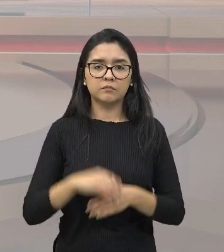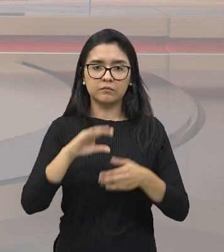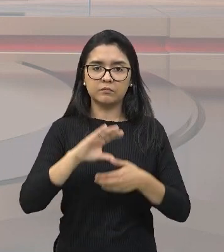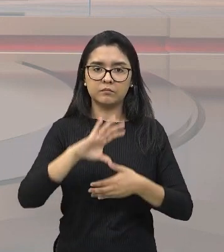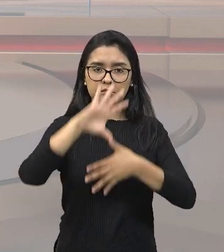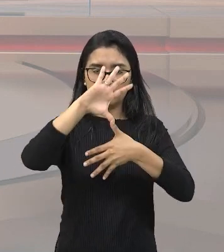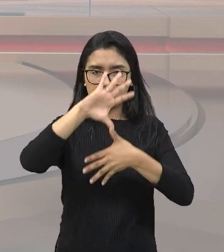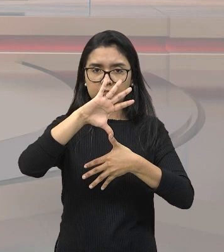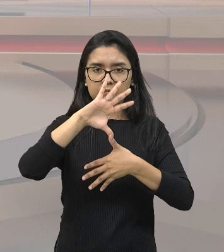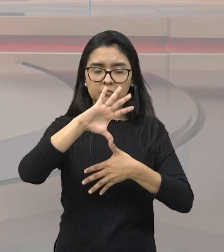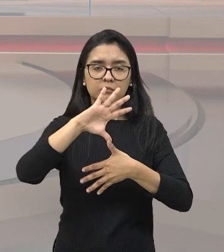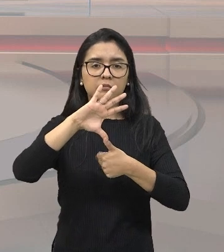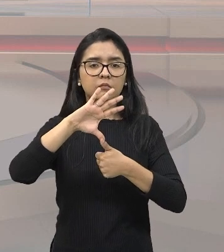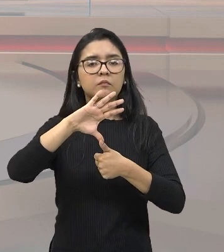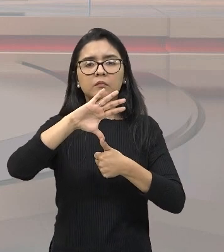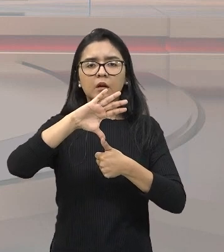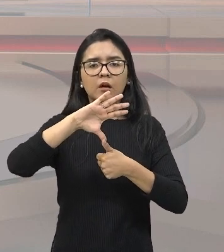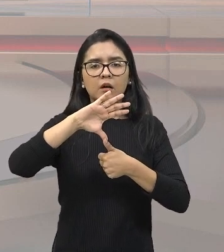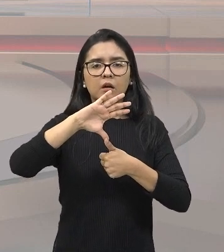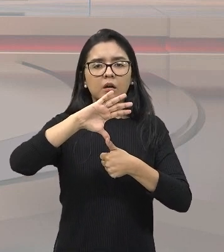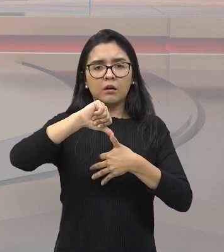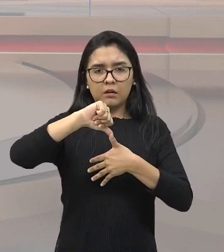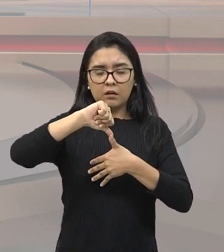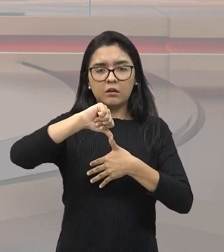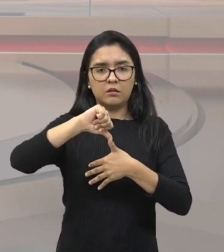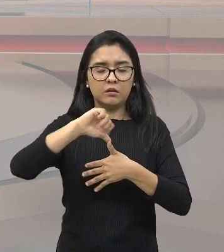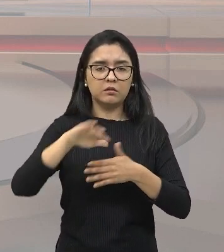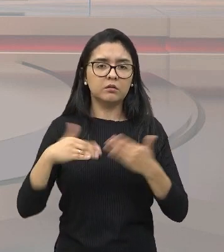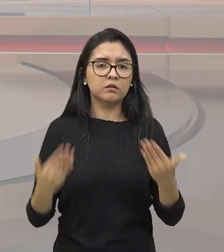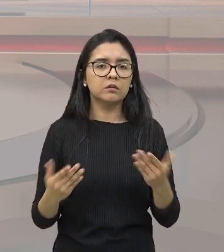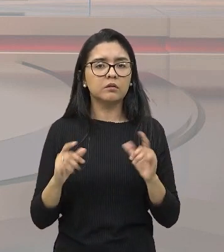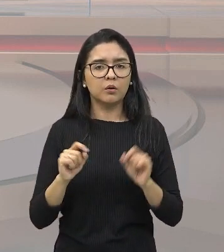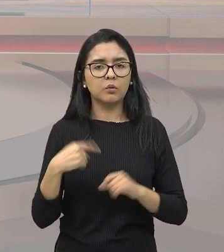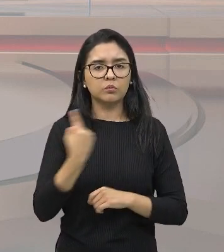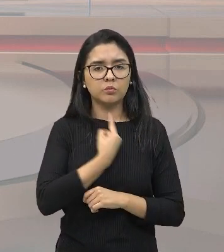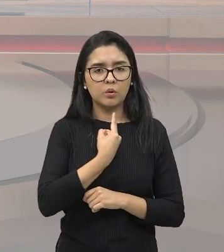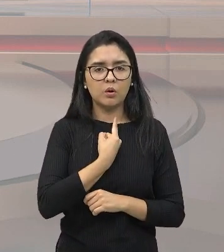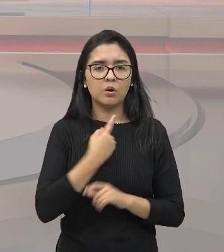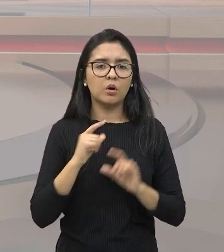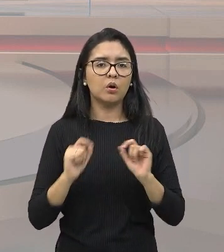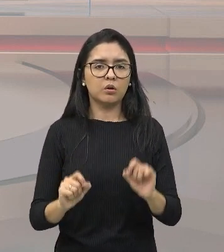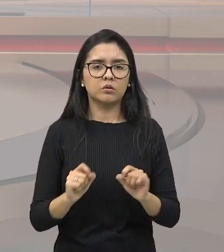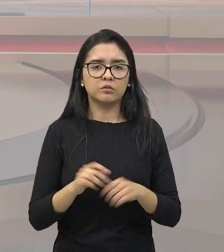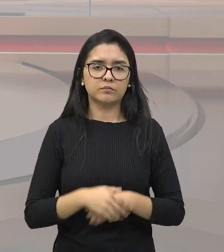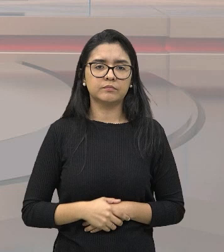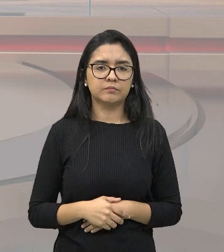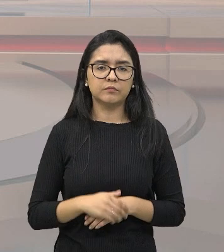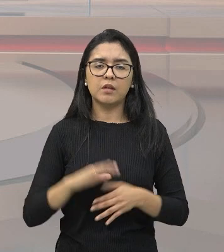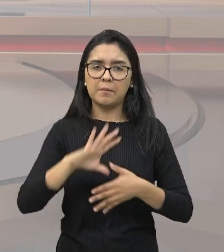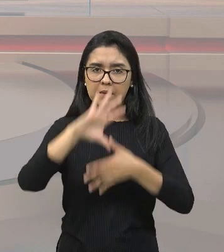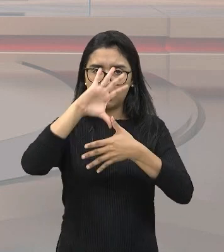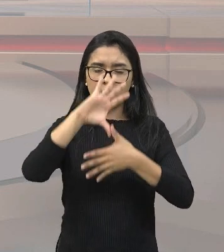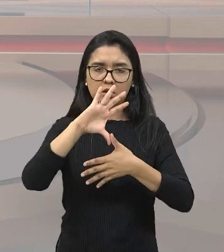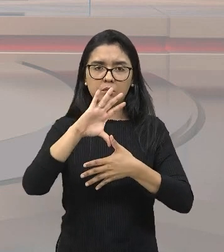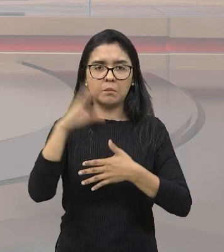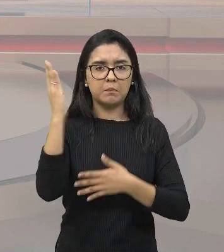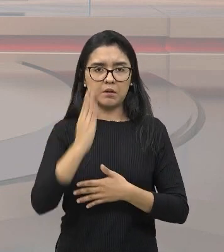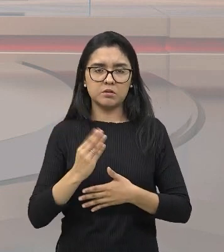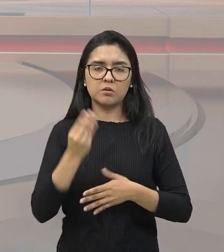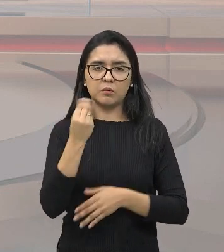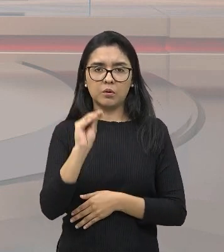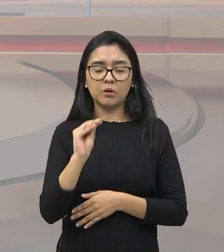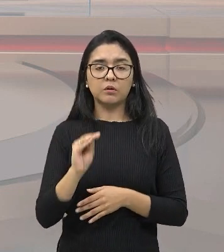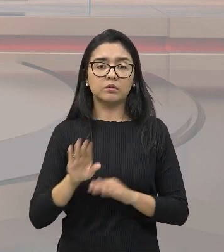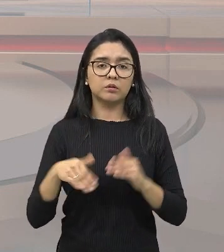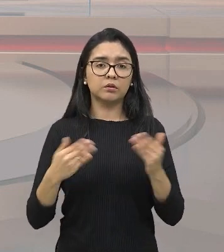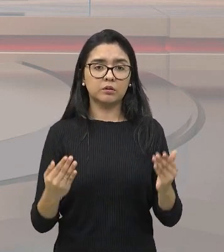embaixo a América do Sul, é justamente onde nós estamos situados dentro das Américas, do continente americano. Então,